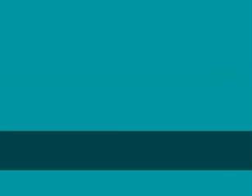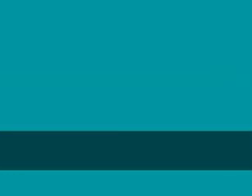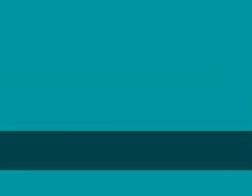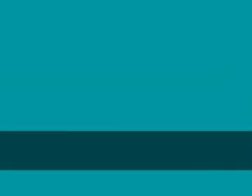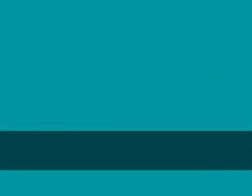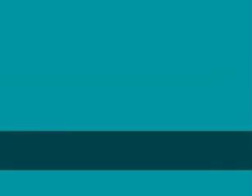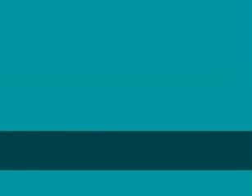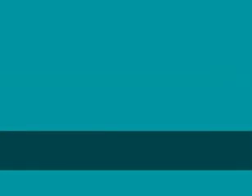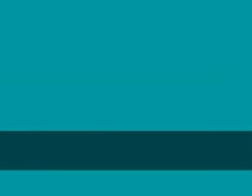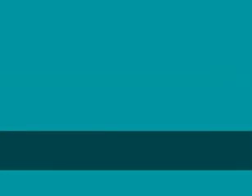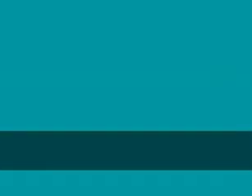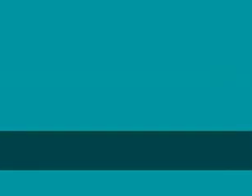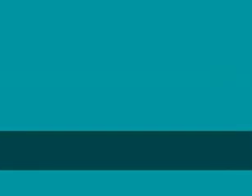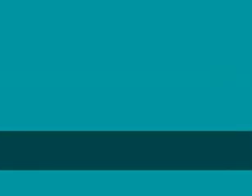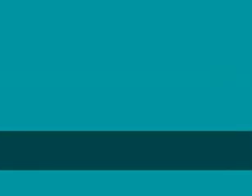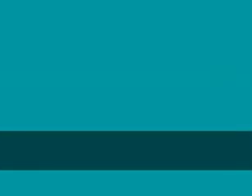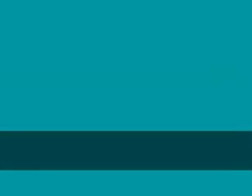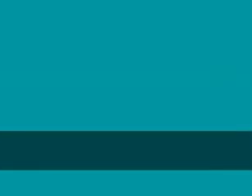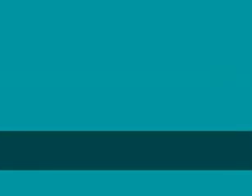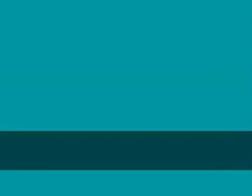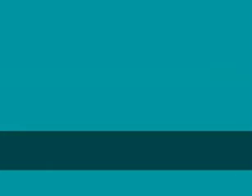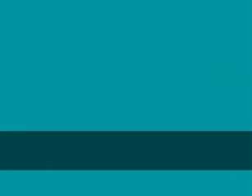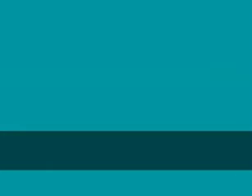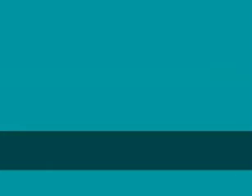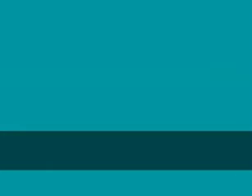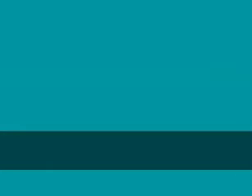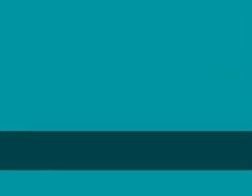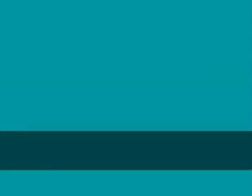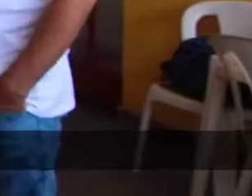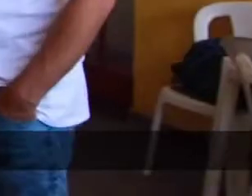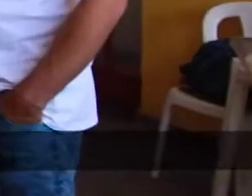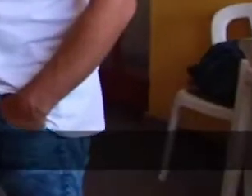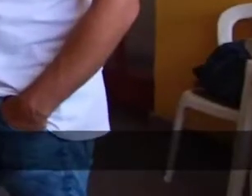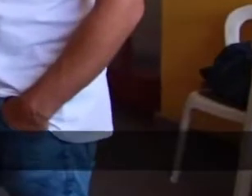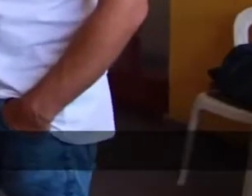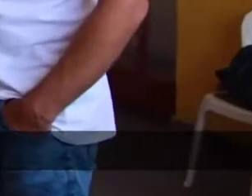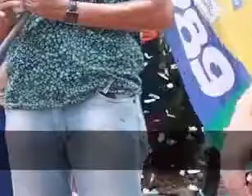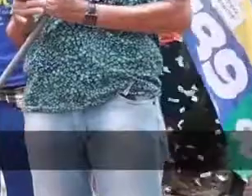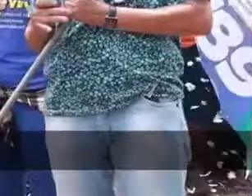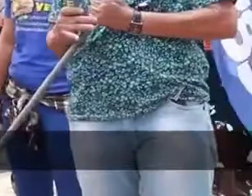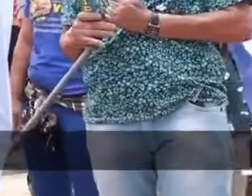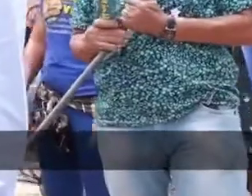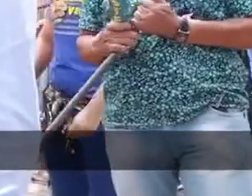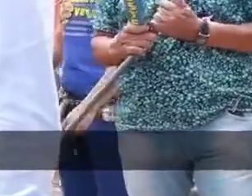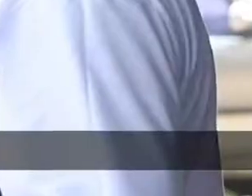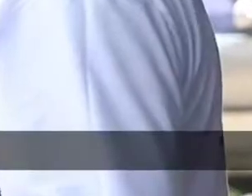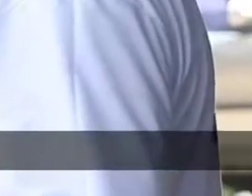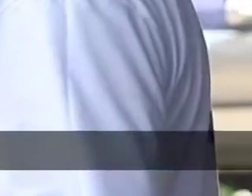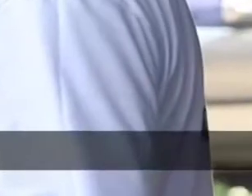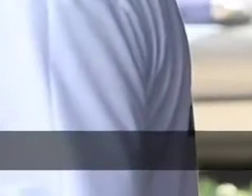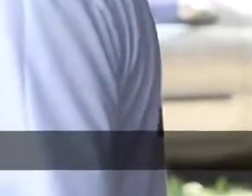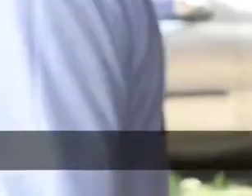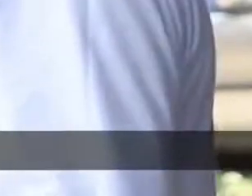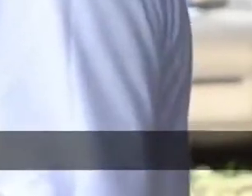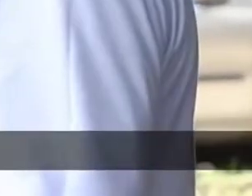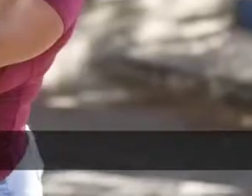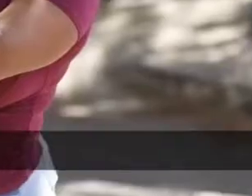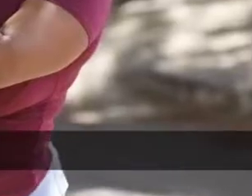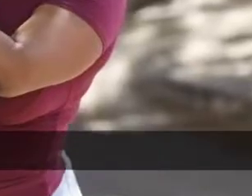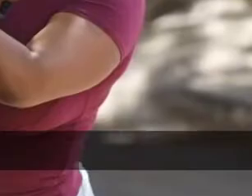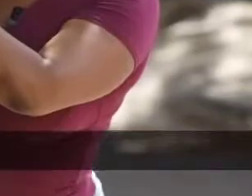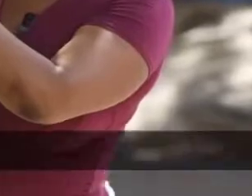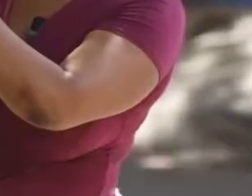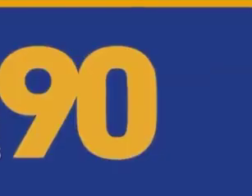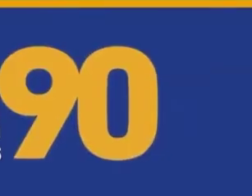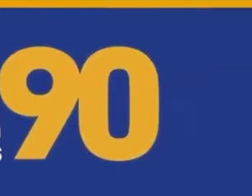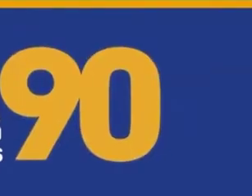sociais e conheça nossas propostas para BH. Já bombou a areça? Meu prefeito